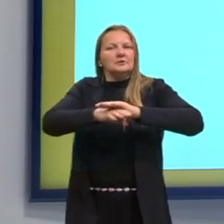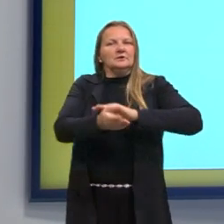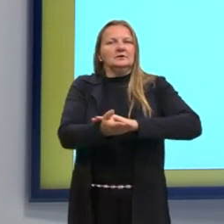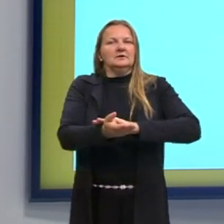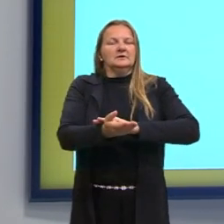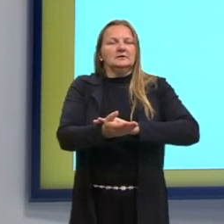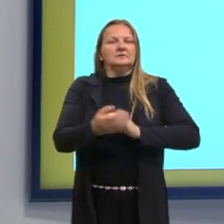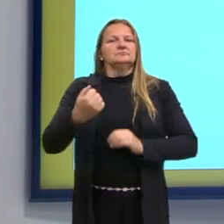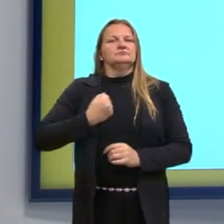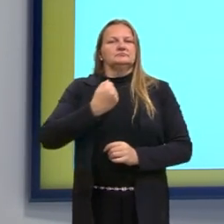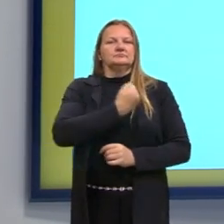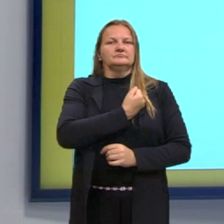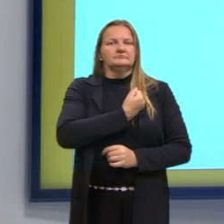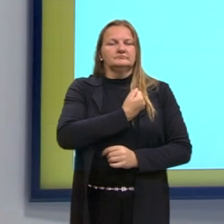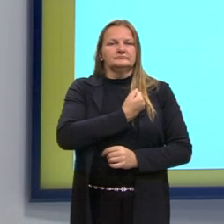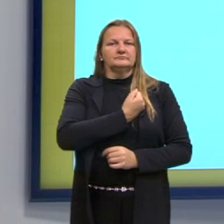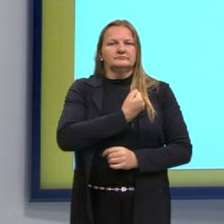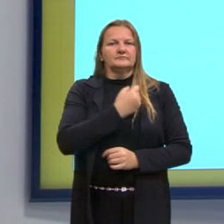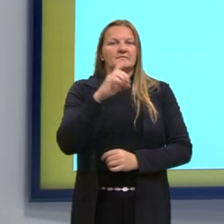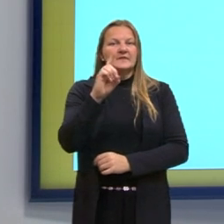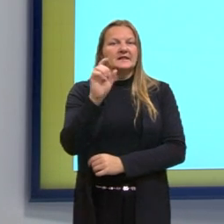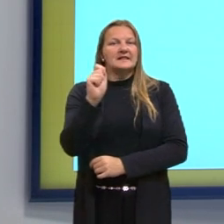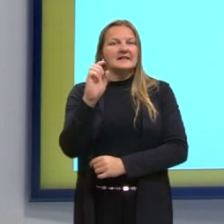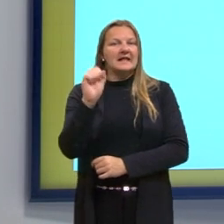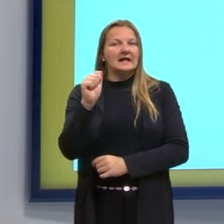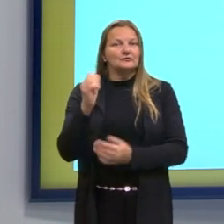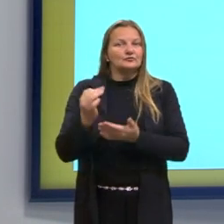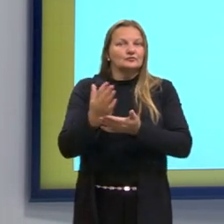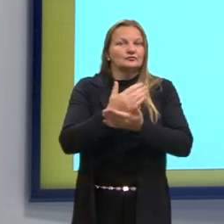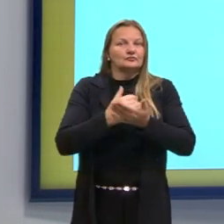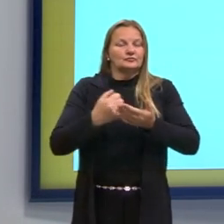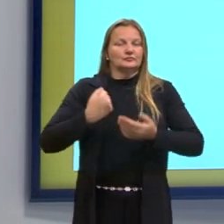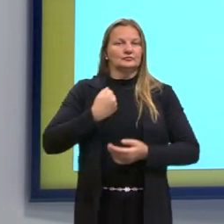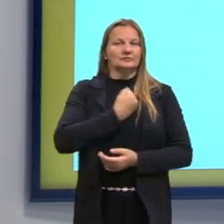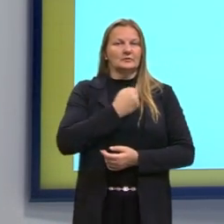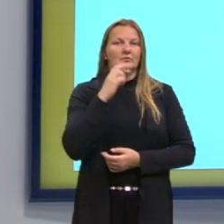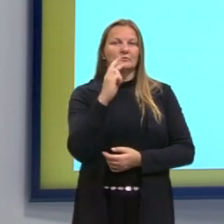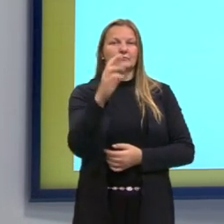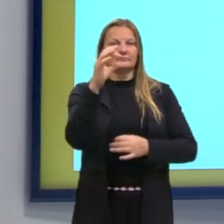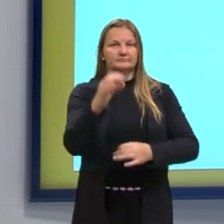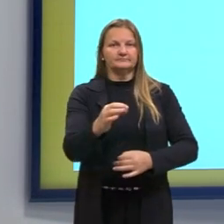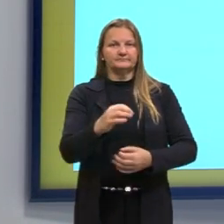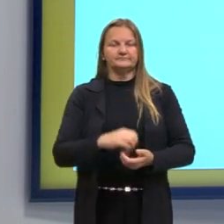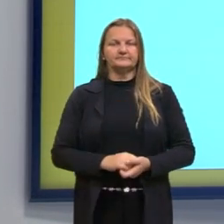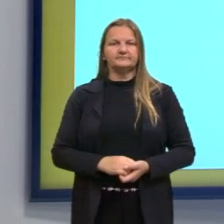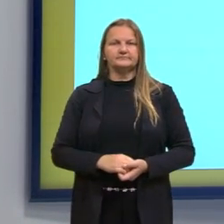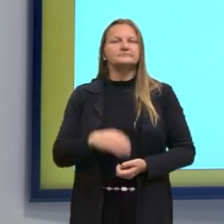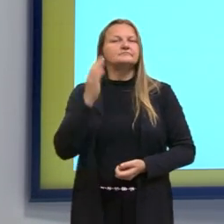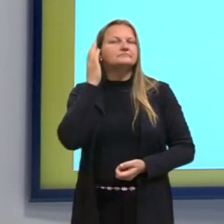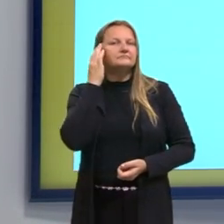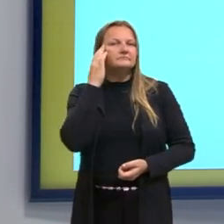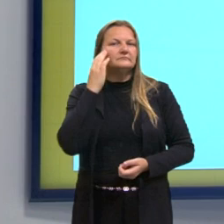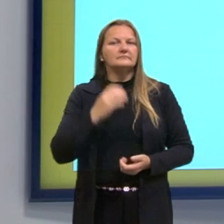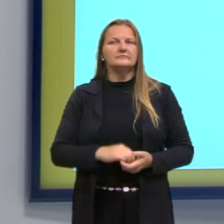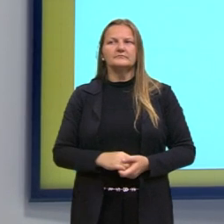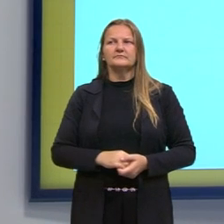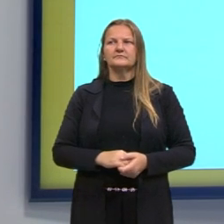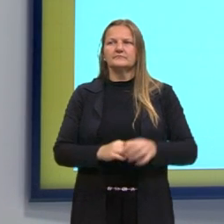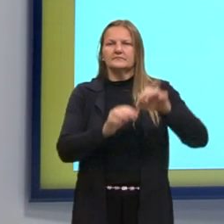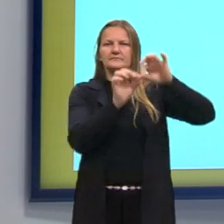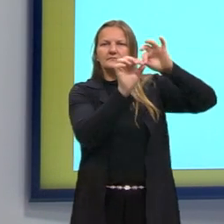em números, em dados numéricos para chegar na resposta. O que que eu vou considerar, então? O lado do quadrado.